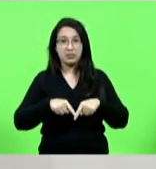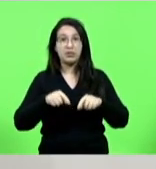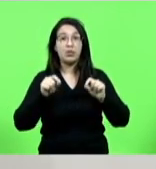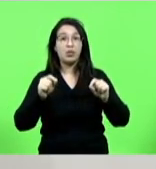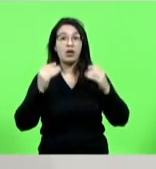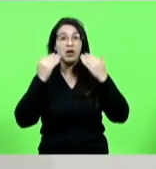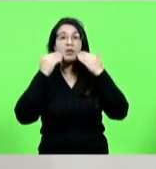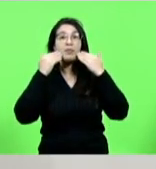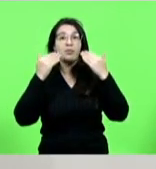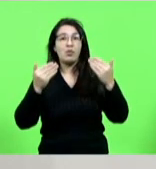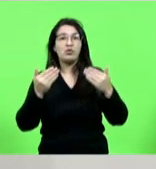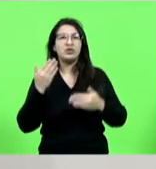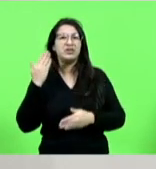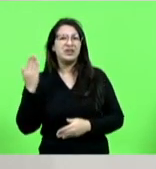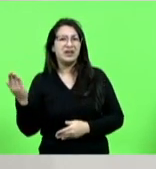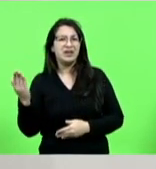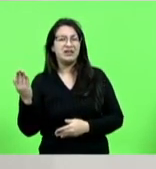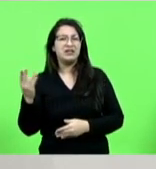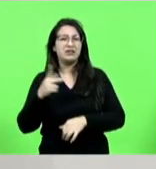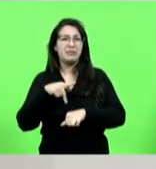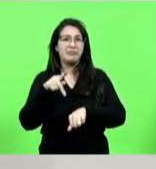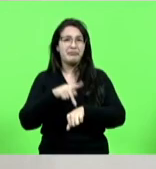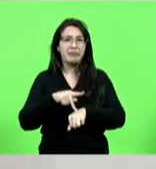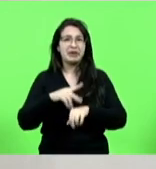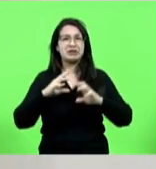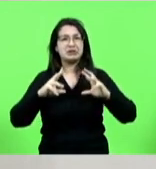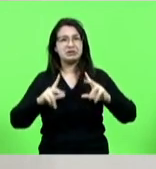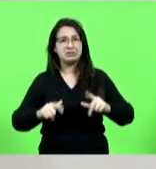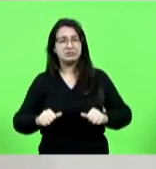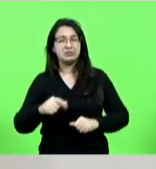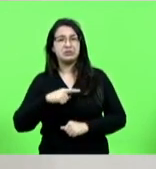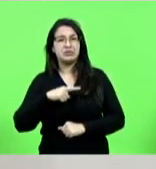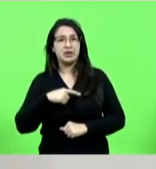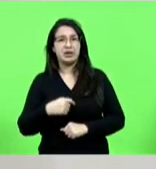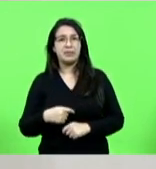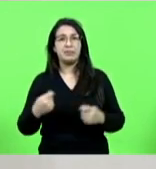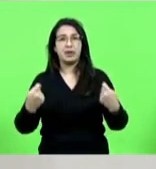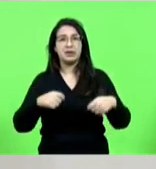é uma nação de verdade então eu tenho que parar de ser porcão